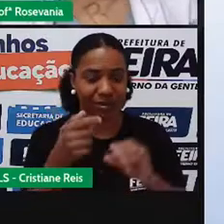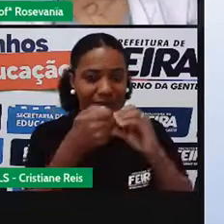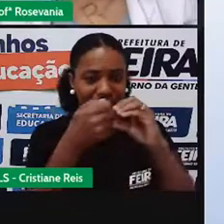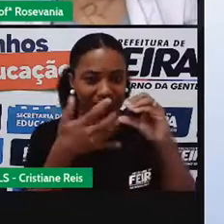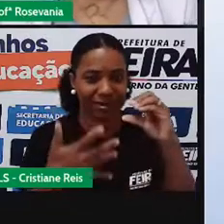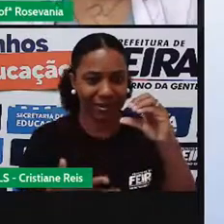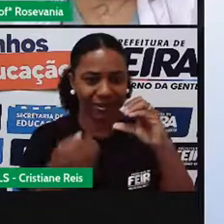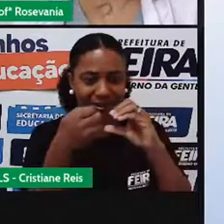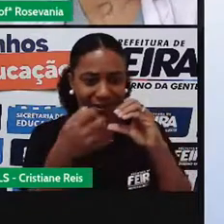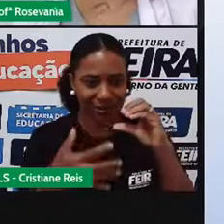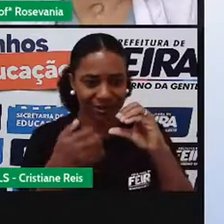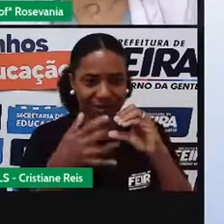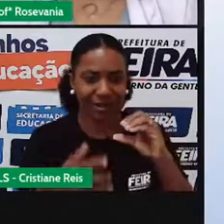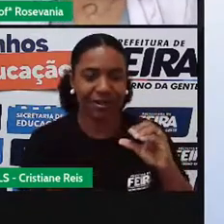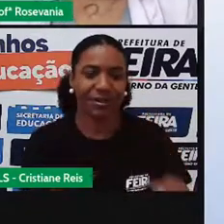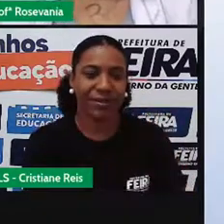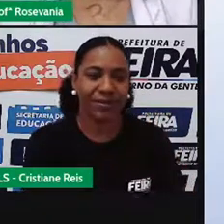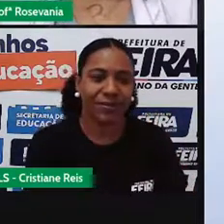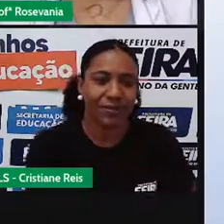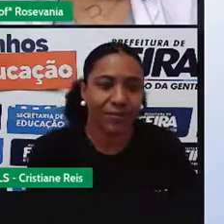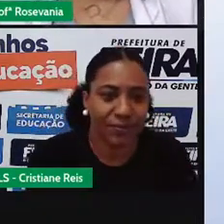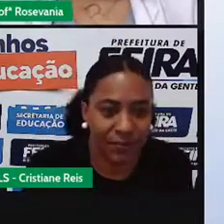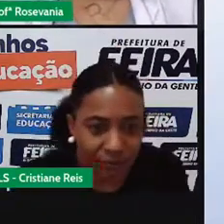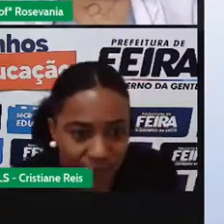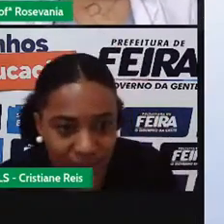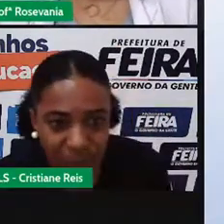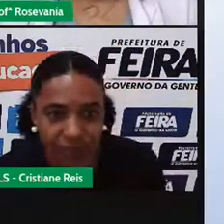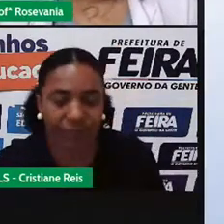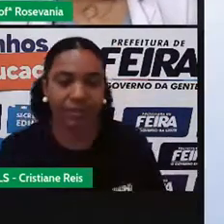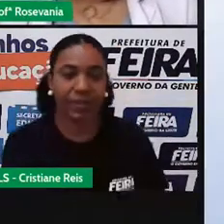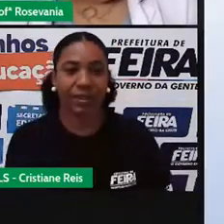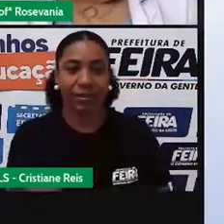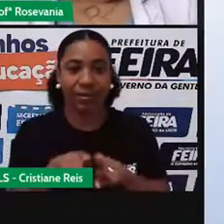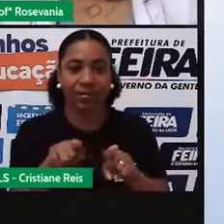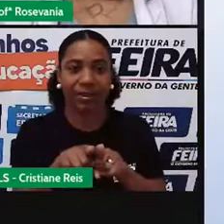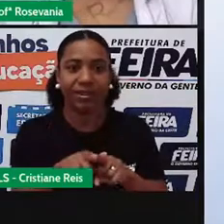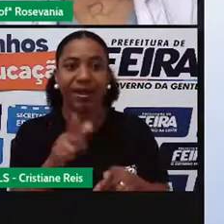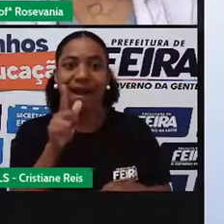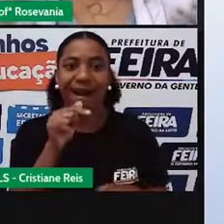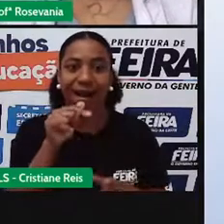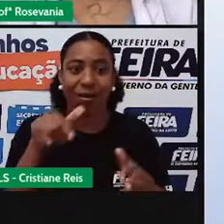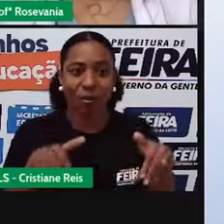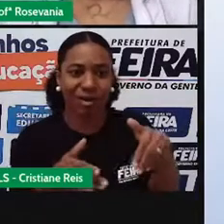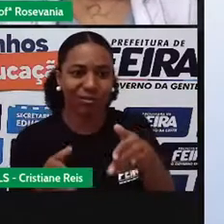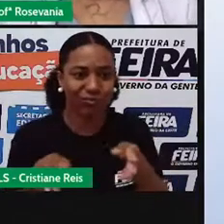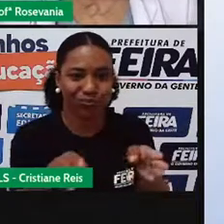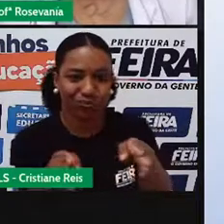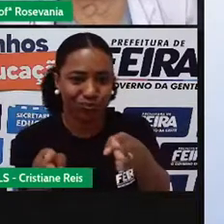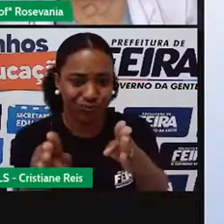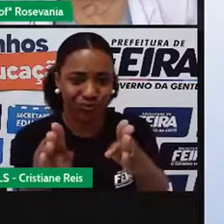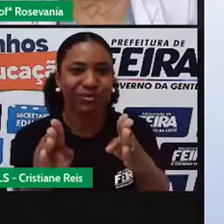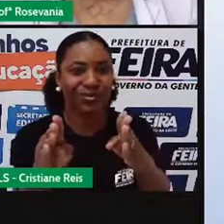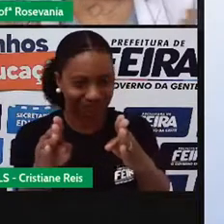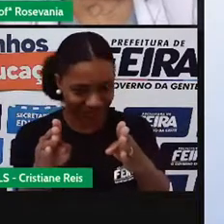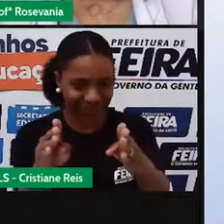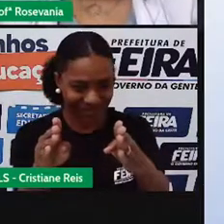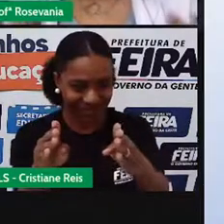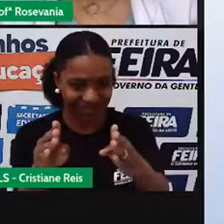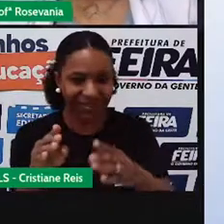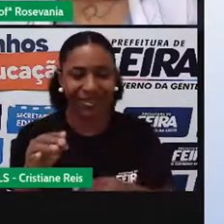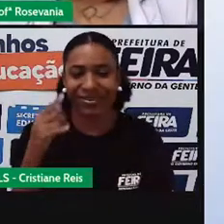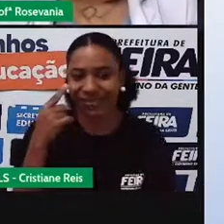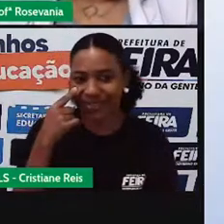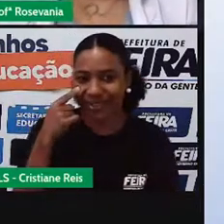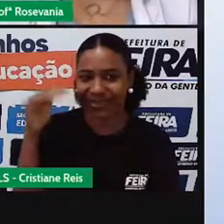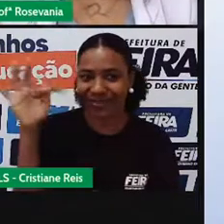da nossa cidade é a questão, né, dos mananciais lídricos, né, à toa que a nossa cidade é chamada, né, de Santana